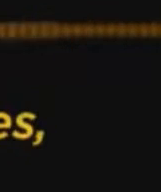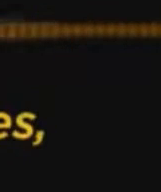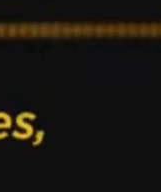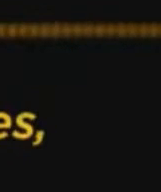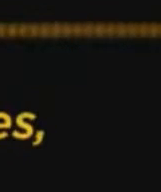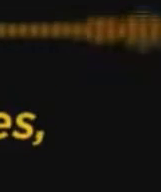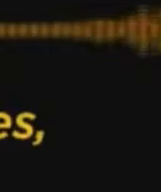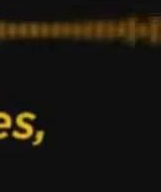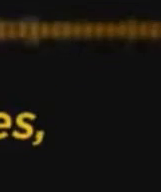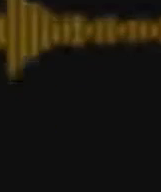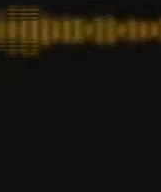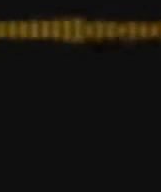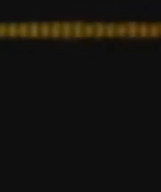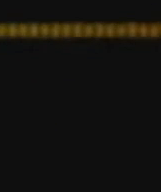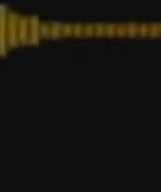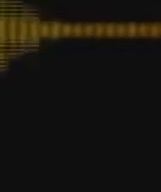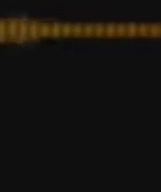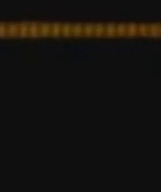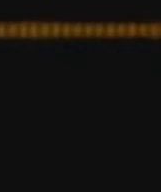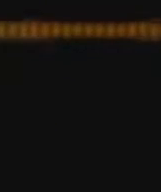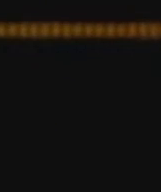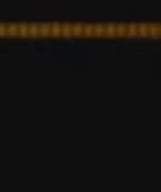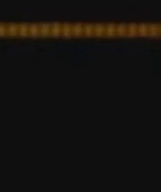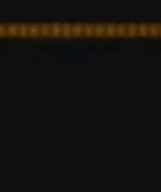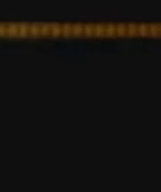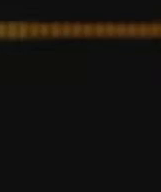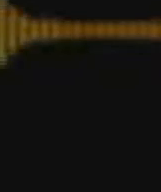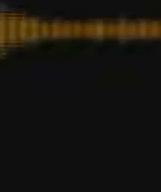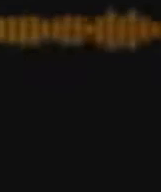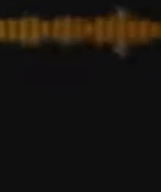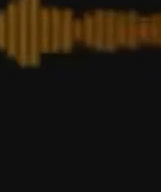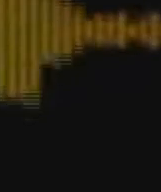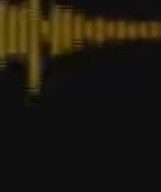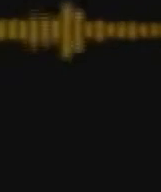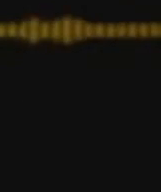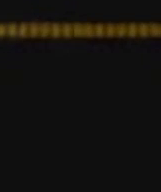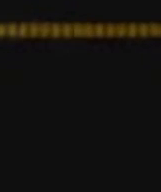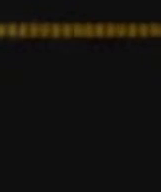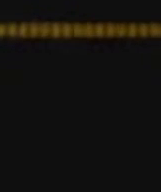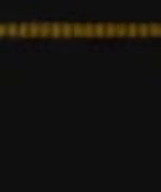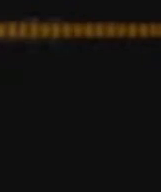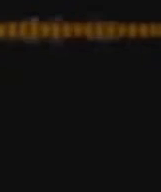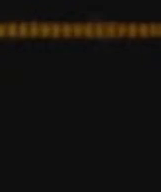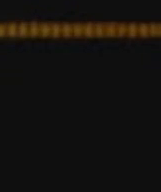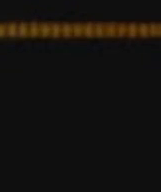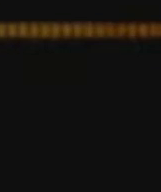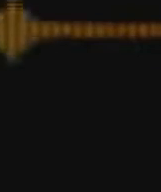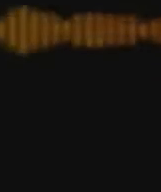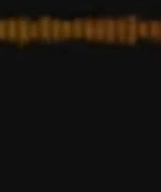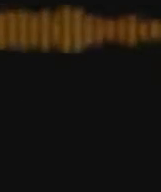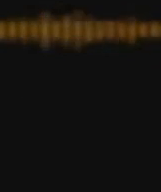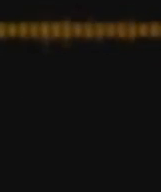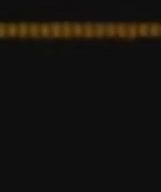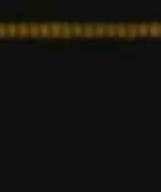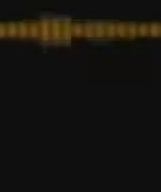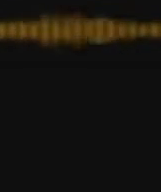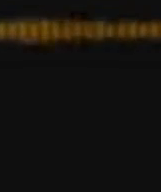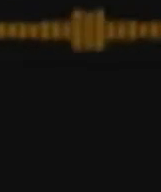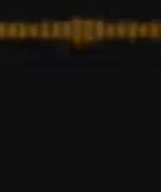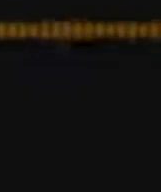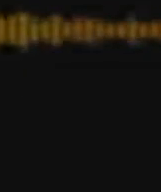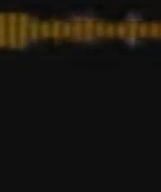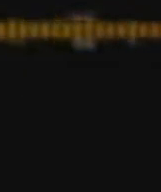simples, seria assim, uma pessoa que mata ou deixa o Moro